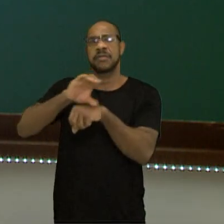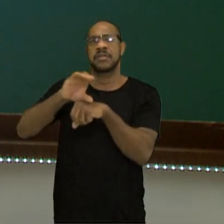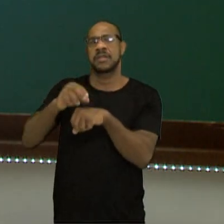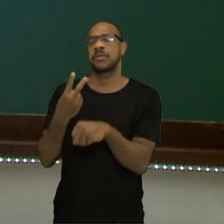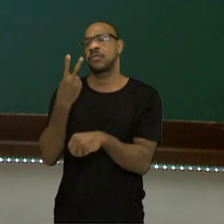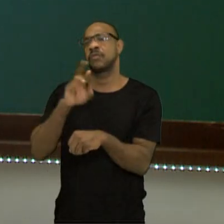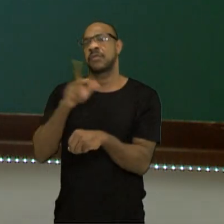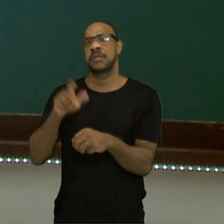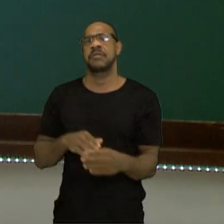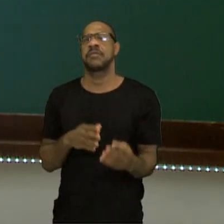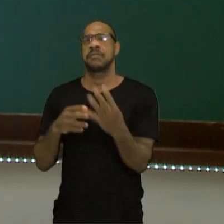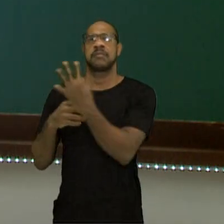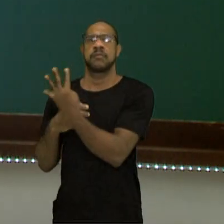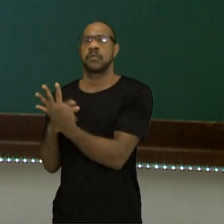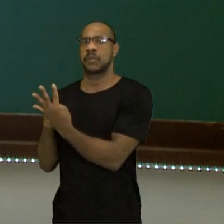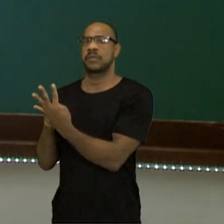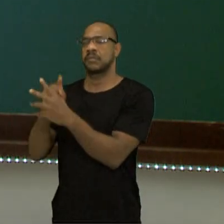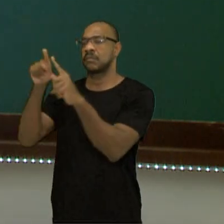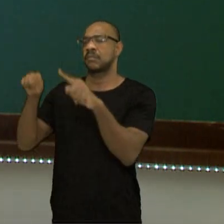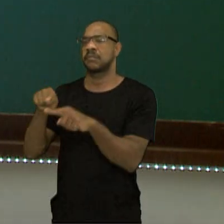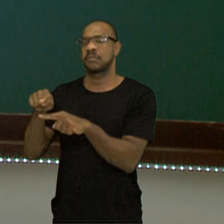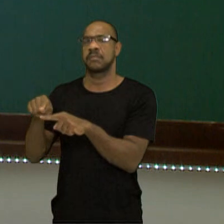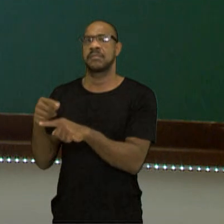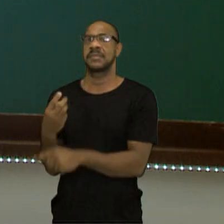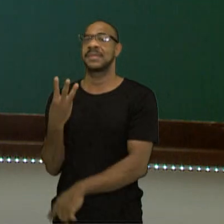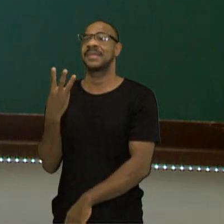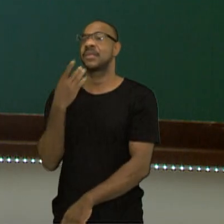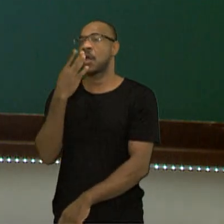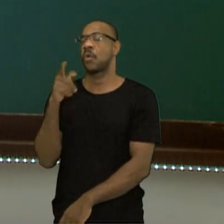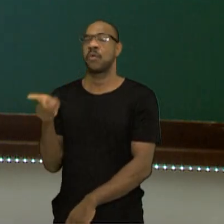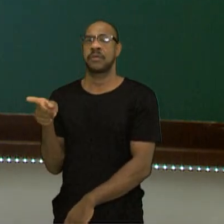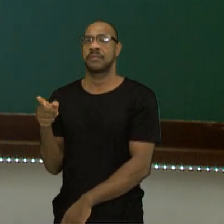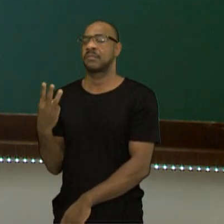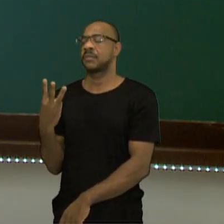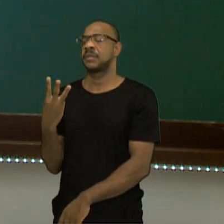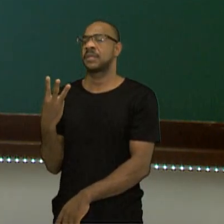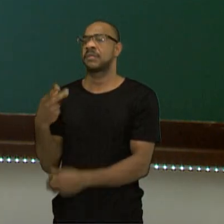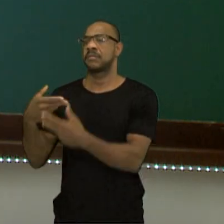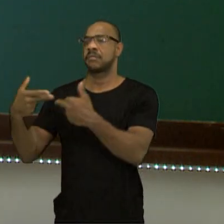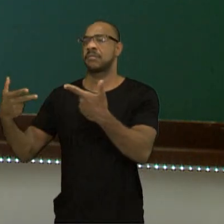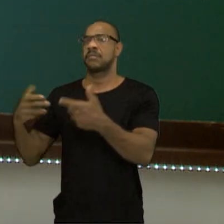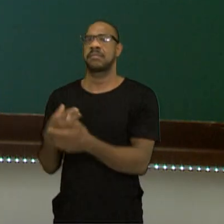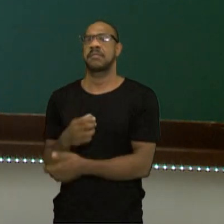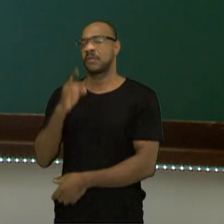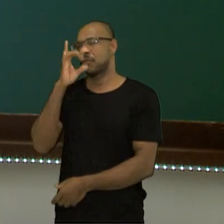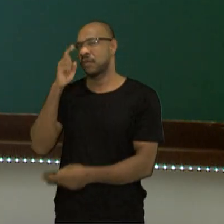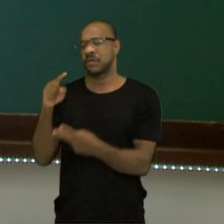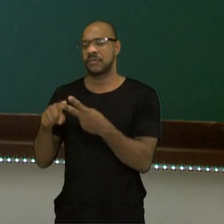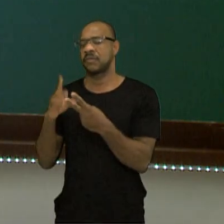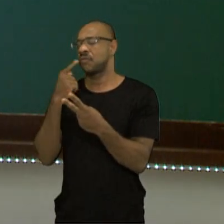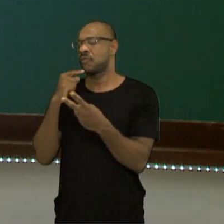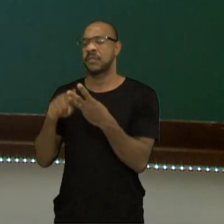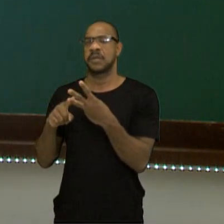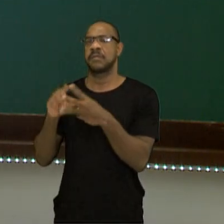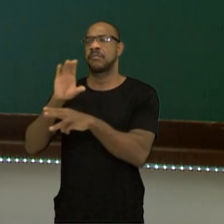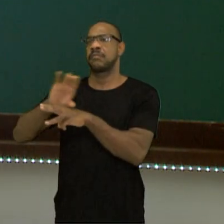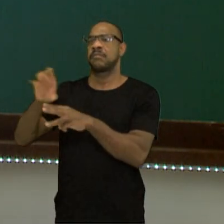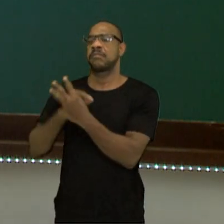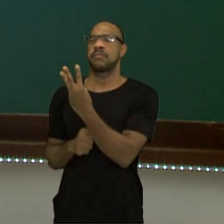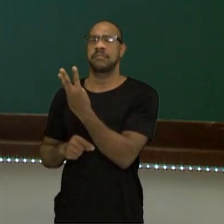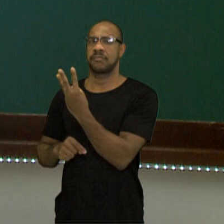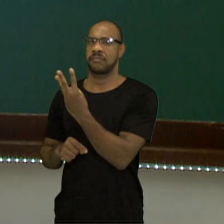diferentes. E olhem o quarto exemplo. Três cores. Três elementos. Verde, vermelho e cinza.